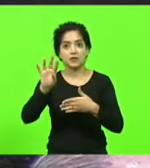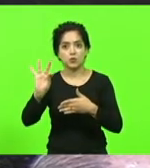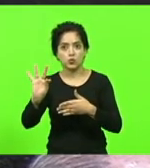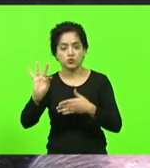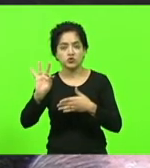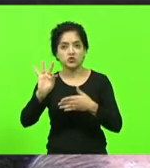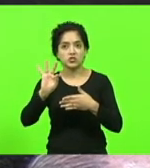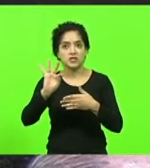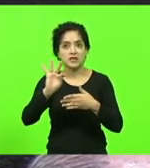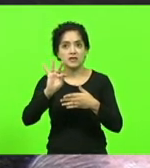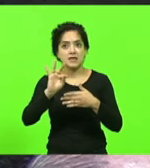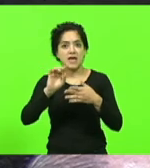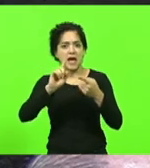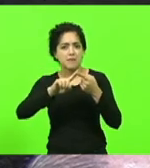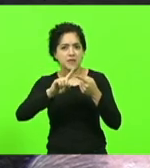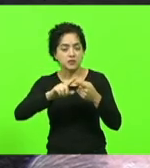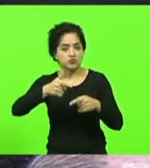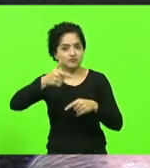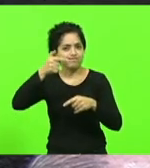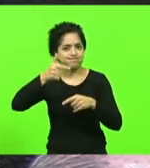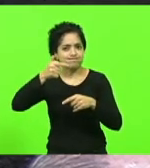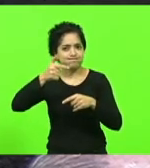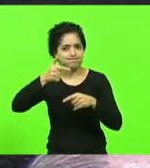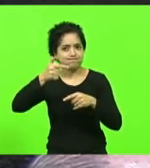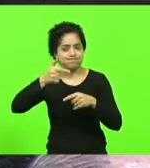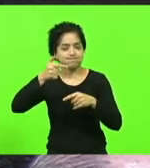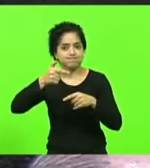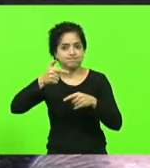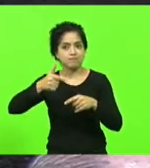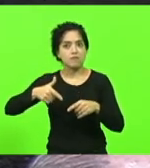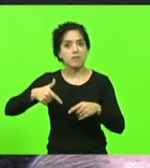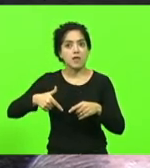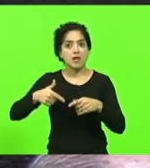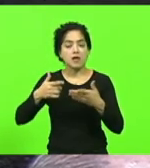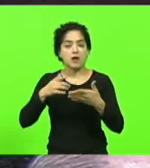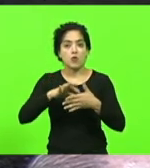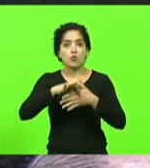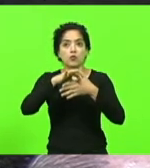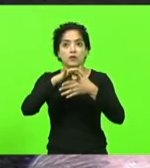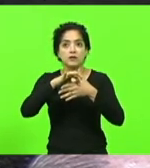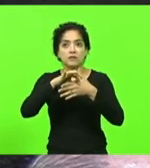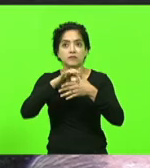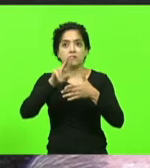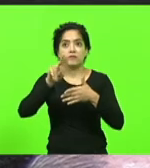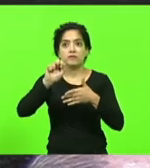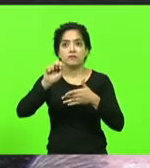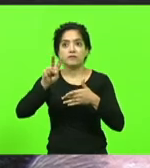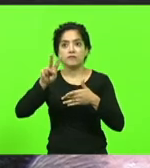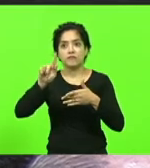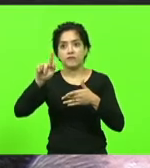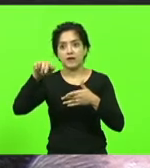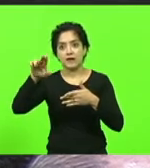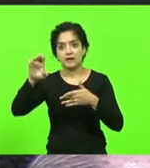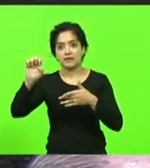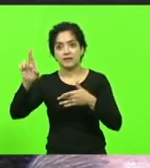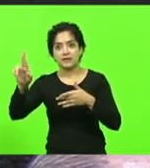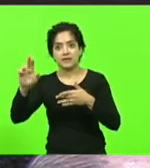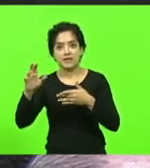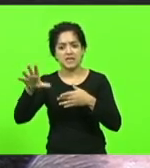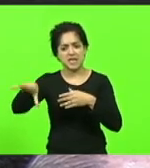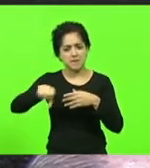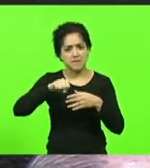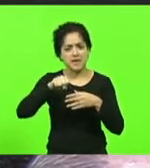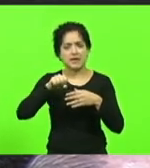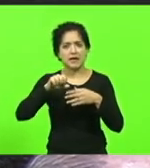ameaçou pegar em armas o nome do líder da CUT na época era o Wagner Freitas ele disse que ia pegar em armas se o